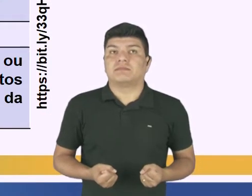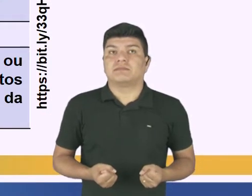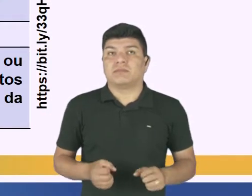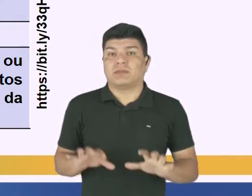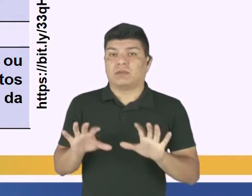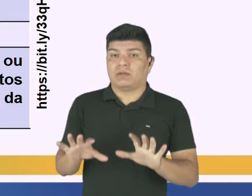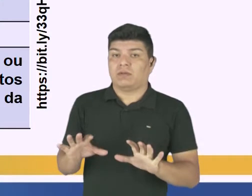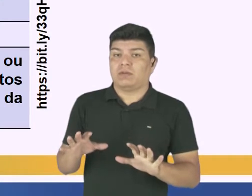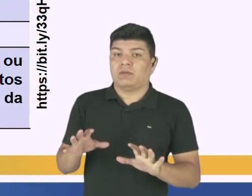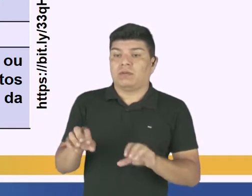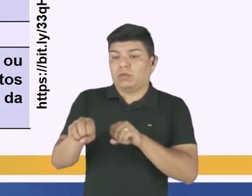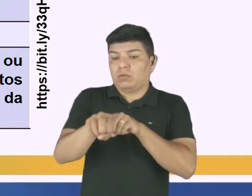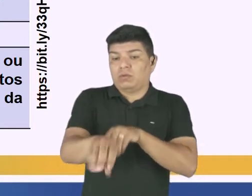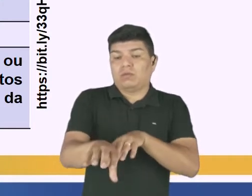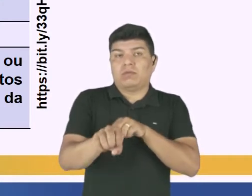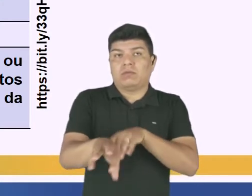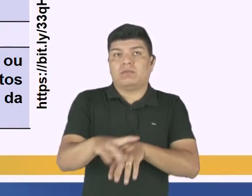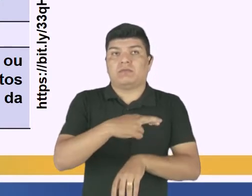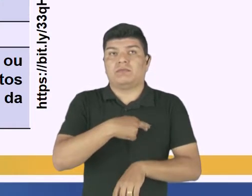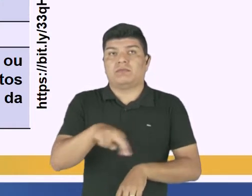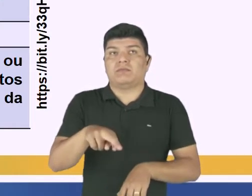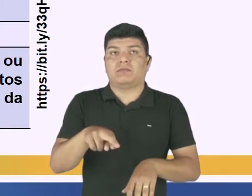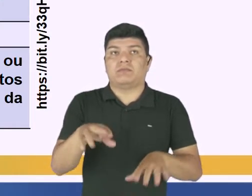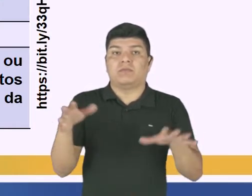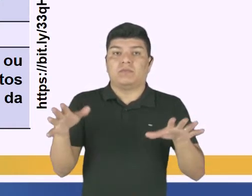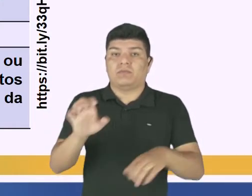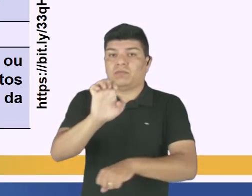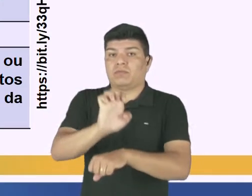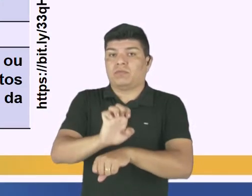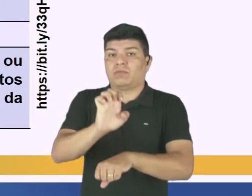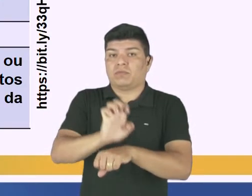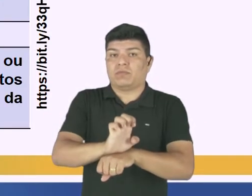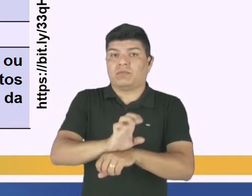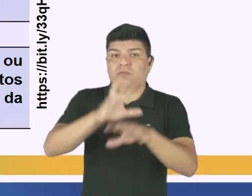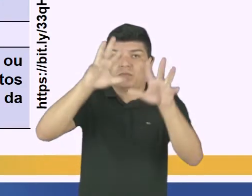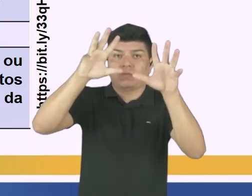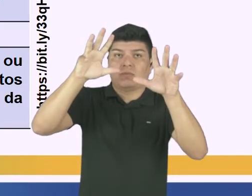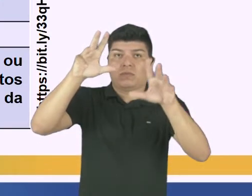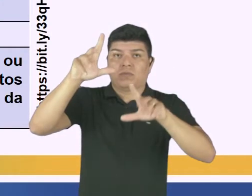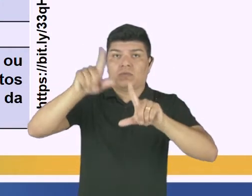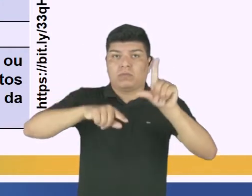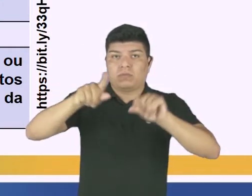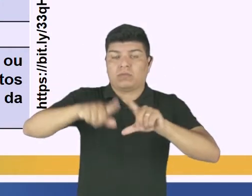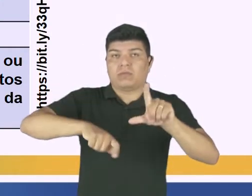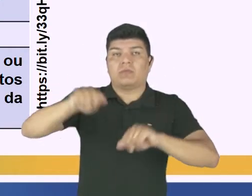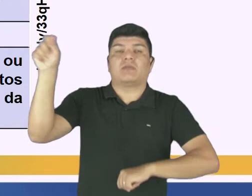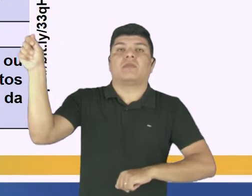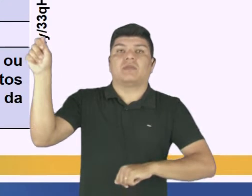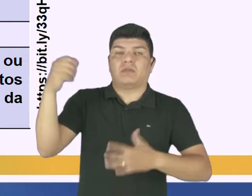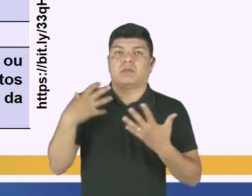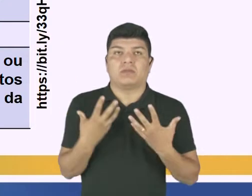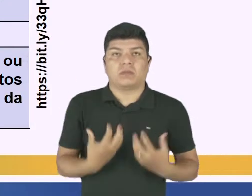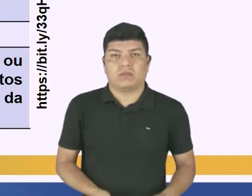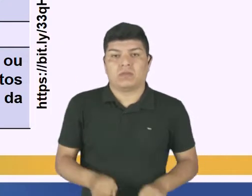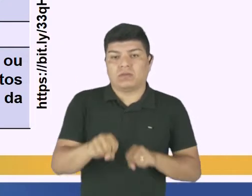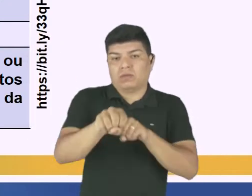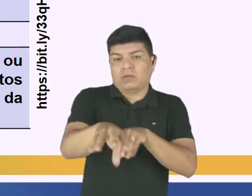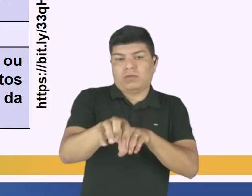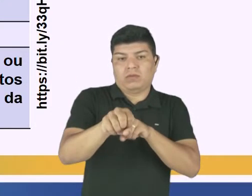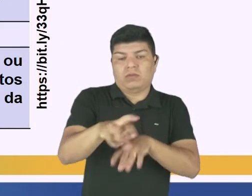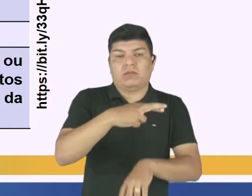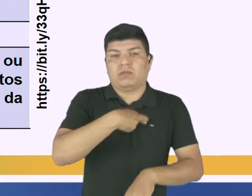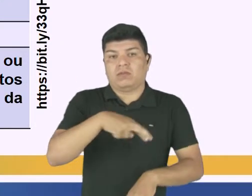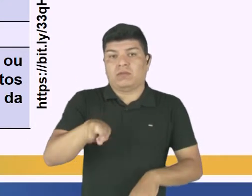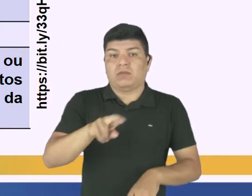relevância do ensino religioso. Então hoje o Estado, o Acreano, ele adotou o sistema ensino religioso.